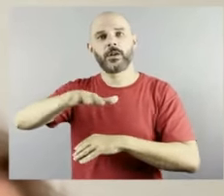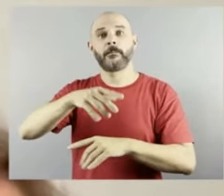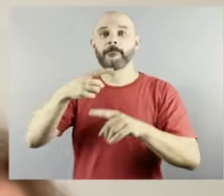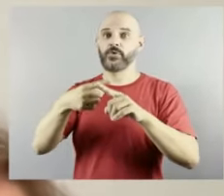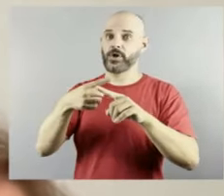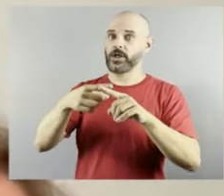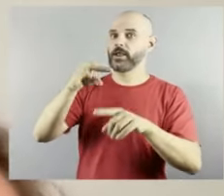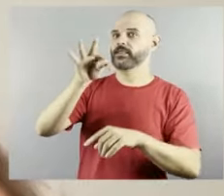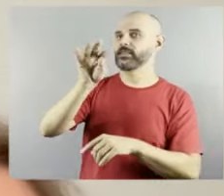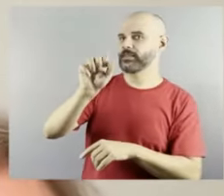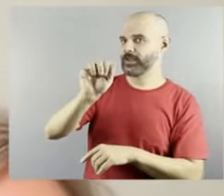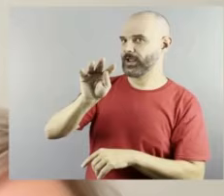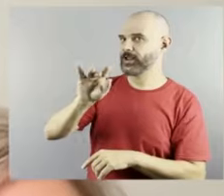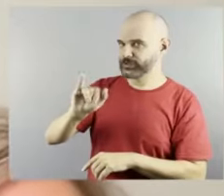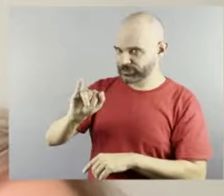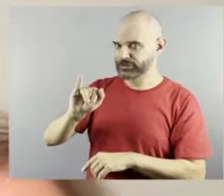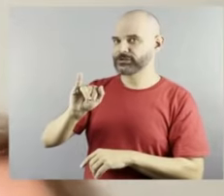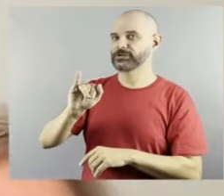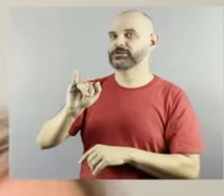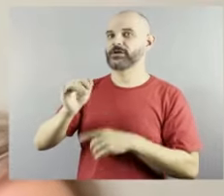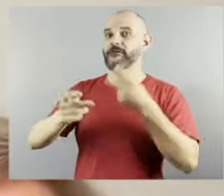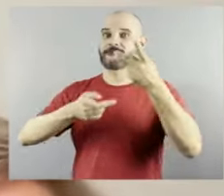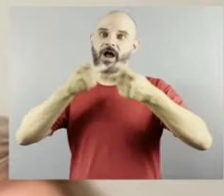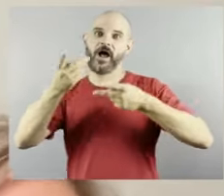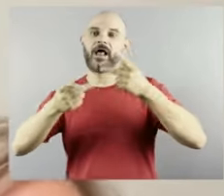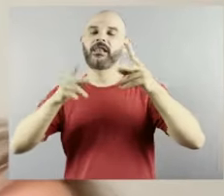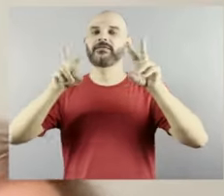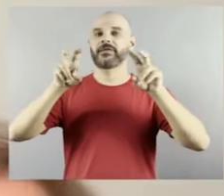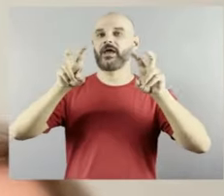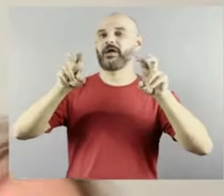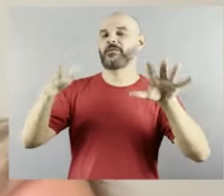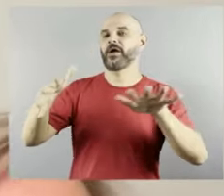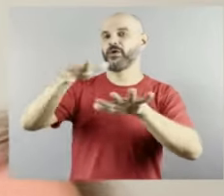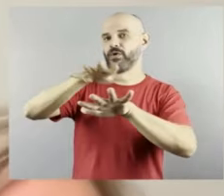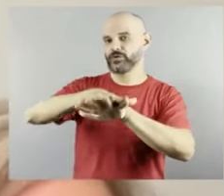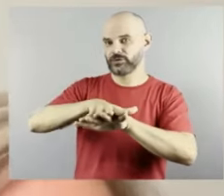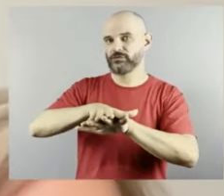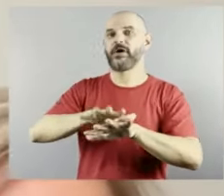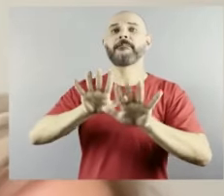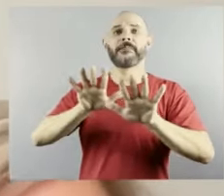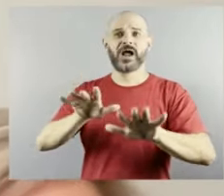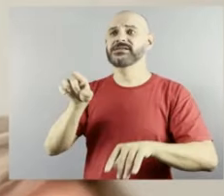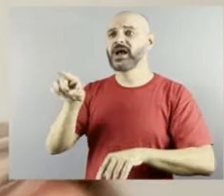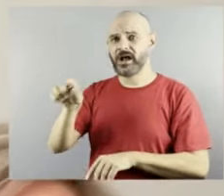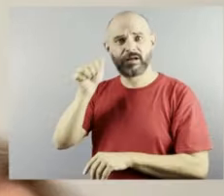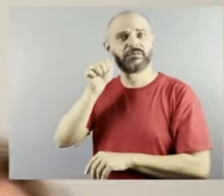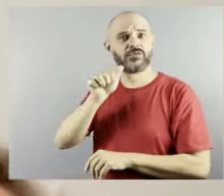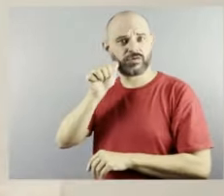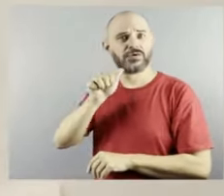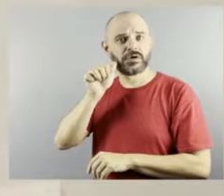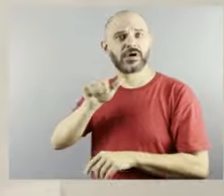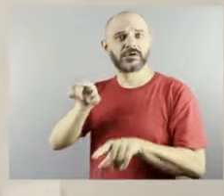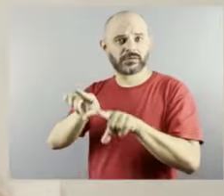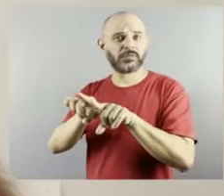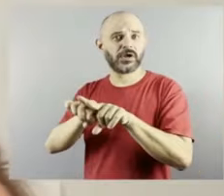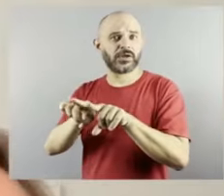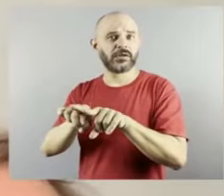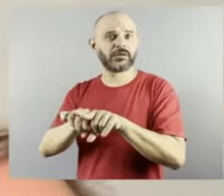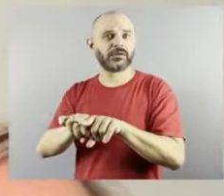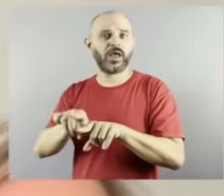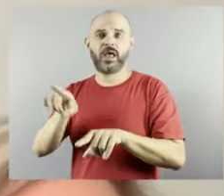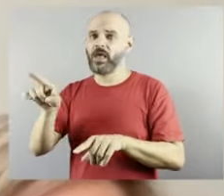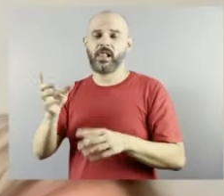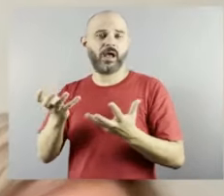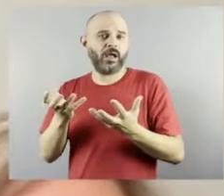coisas de inclusão. Mas ela também é uma mulher, e como mulher, ela adora fazer skincare. Então, ela fala de skincare, e ter uma